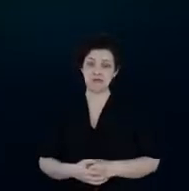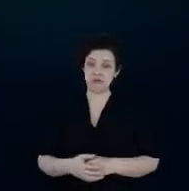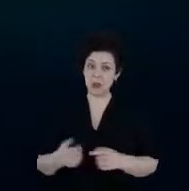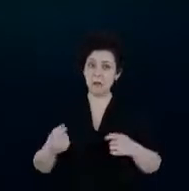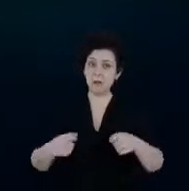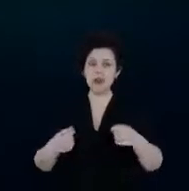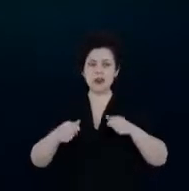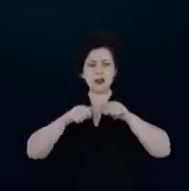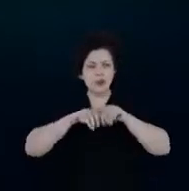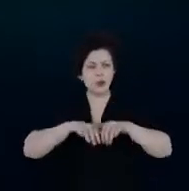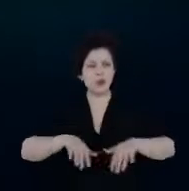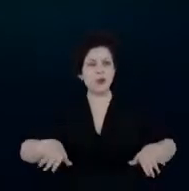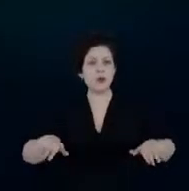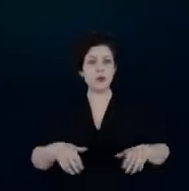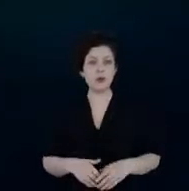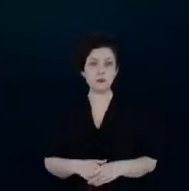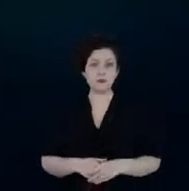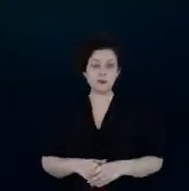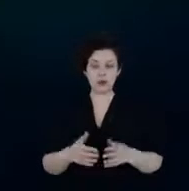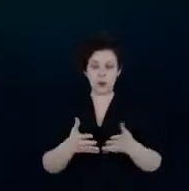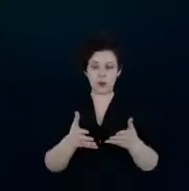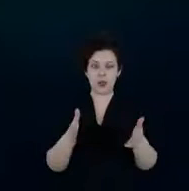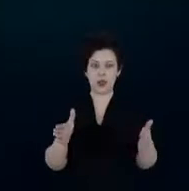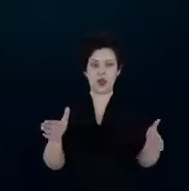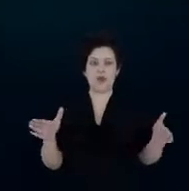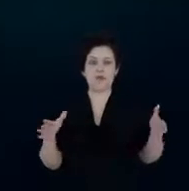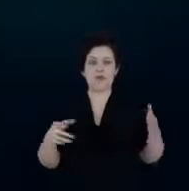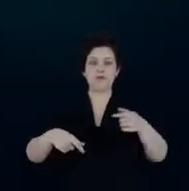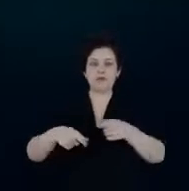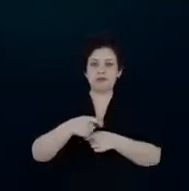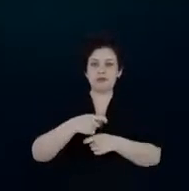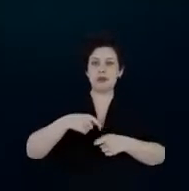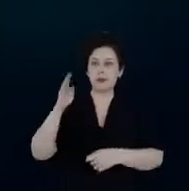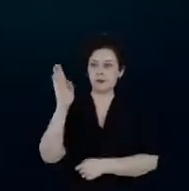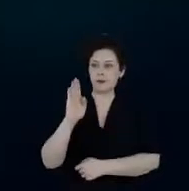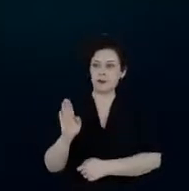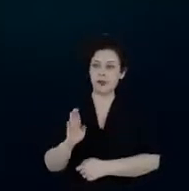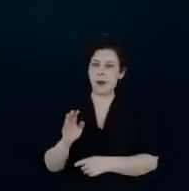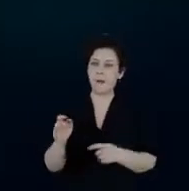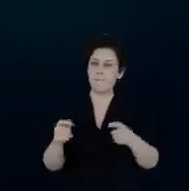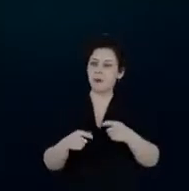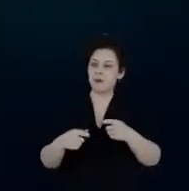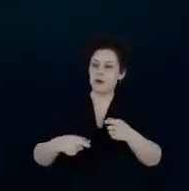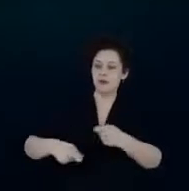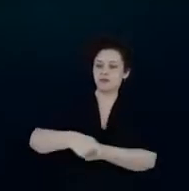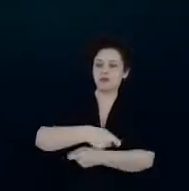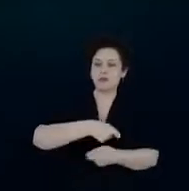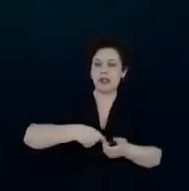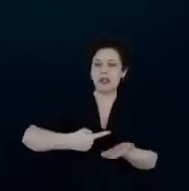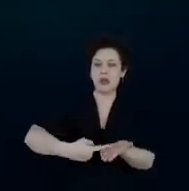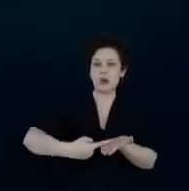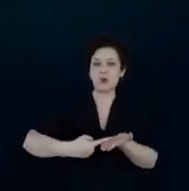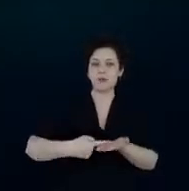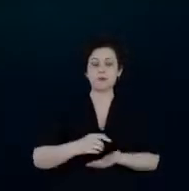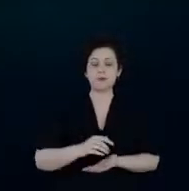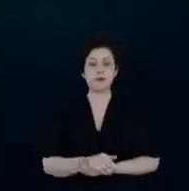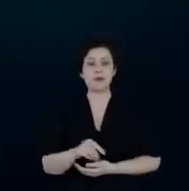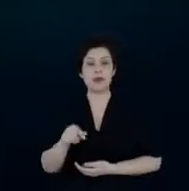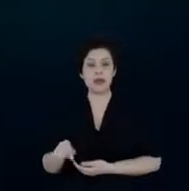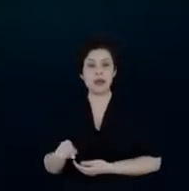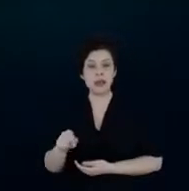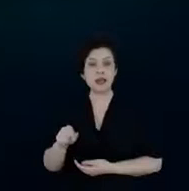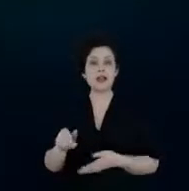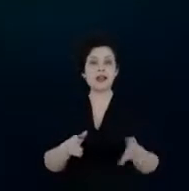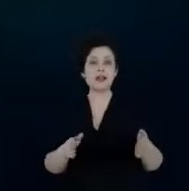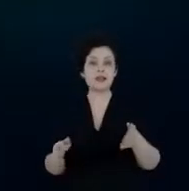difundir isso no Brasil e o tamanho do mercado brasileiro como a gente viu ali o Carbon Trust estima um mercado entre